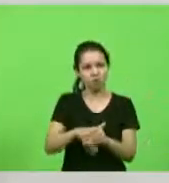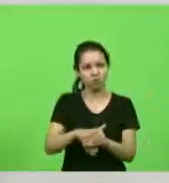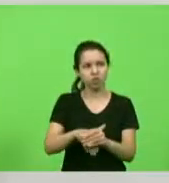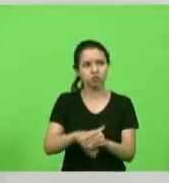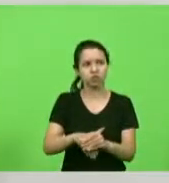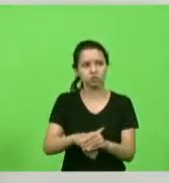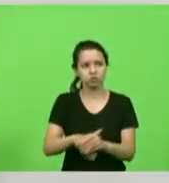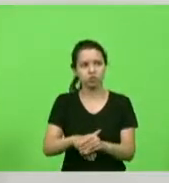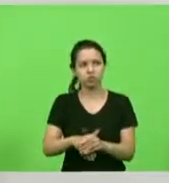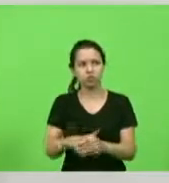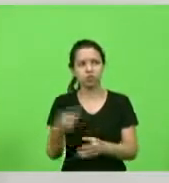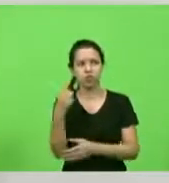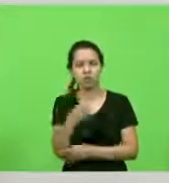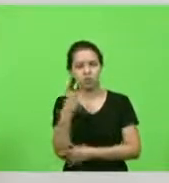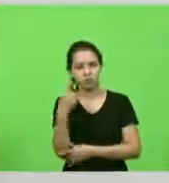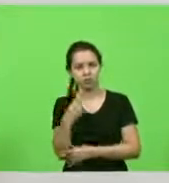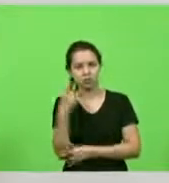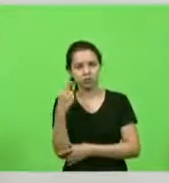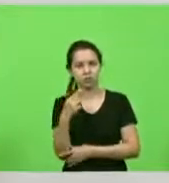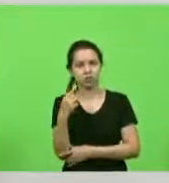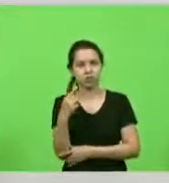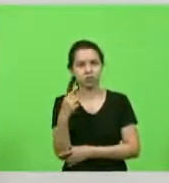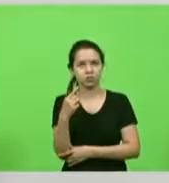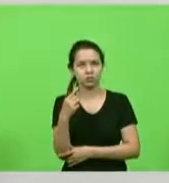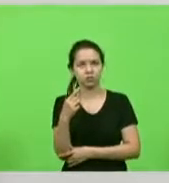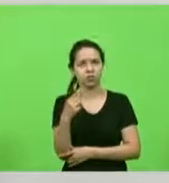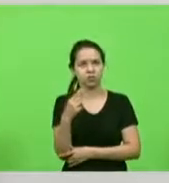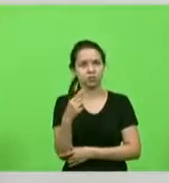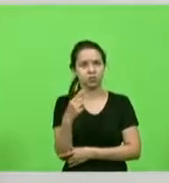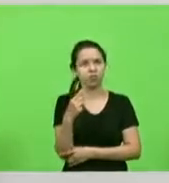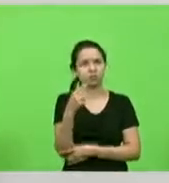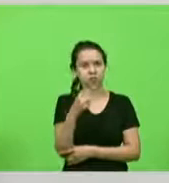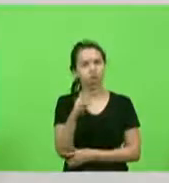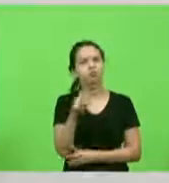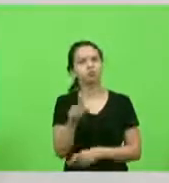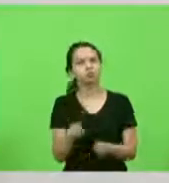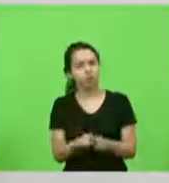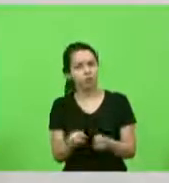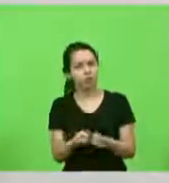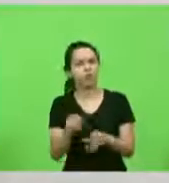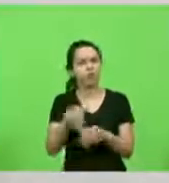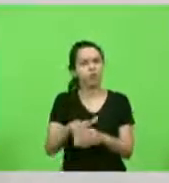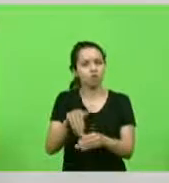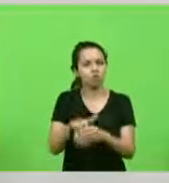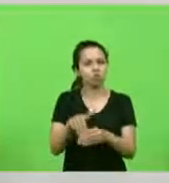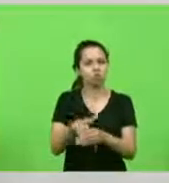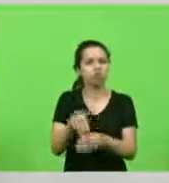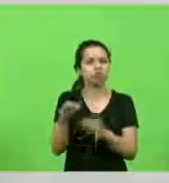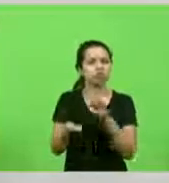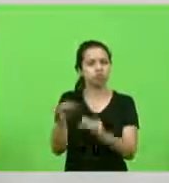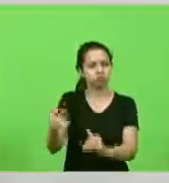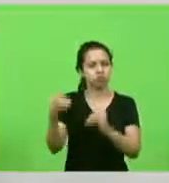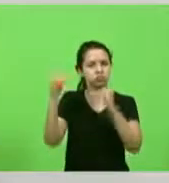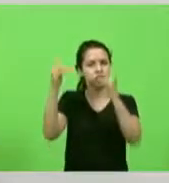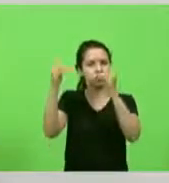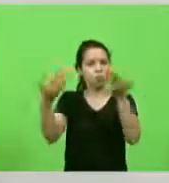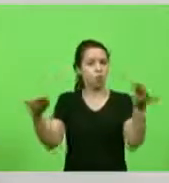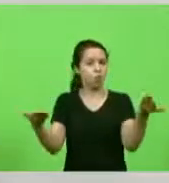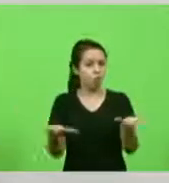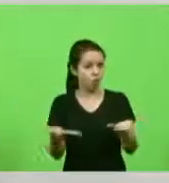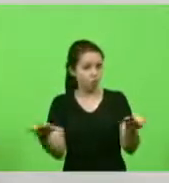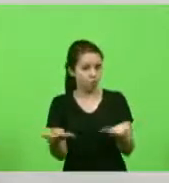queira pelos votos dos desembargadores e hoje Santa Catarina inicia uma nova história